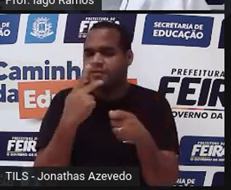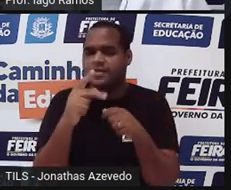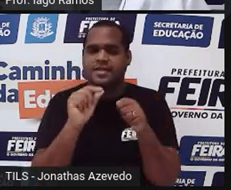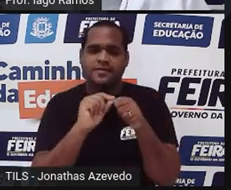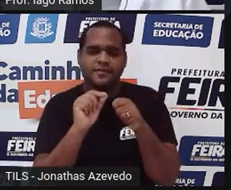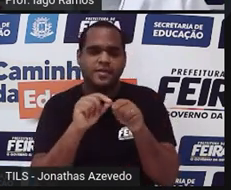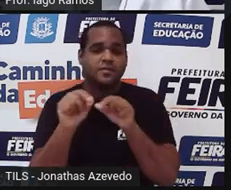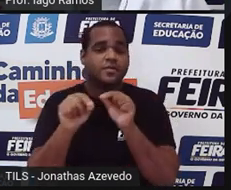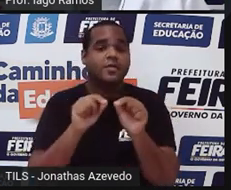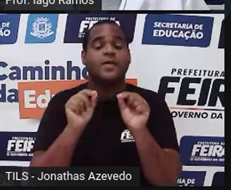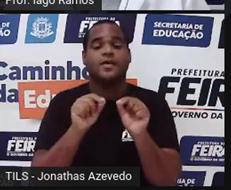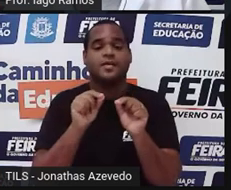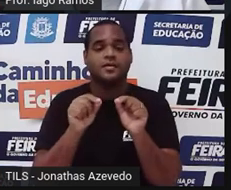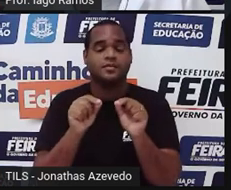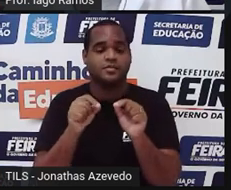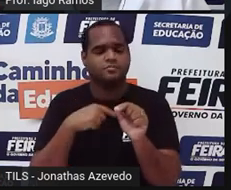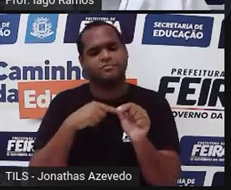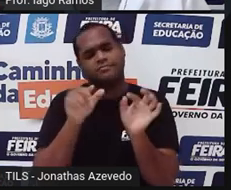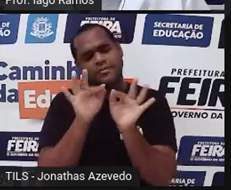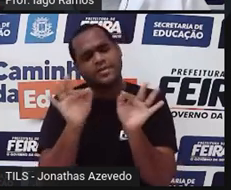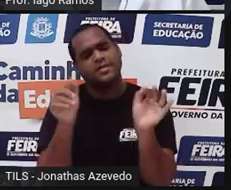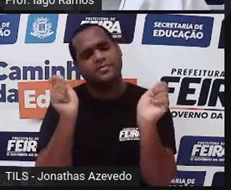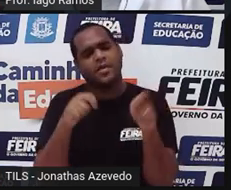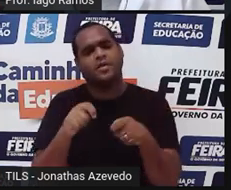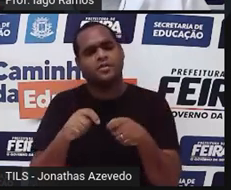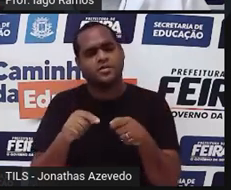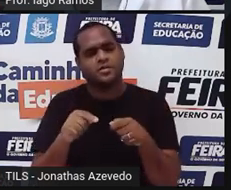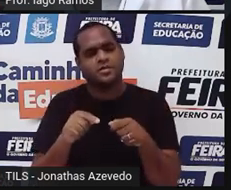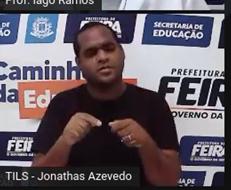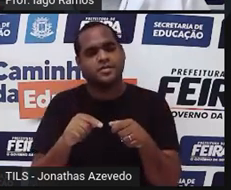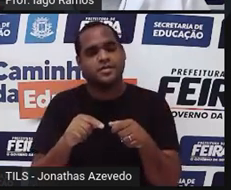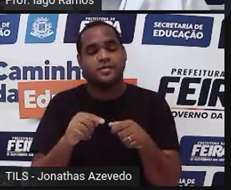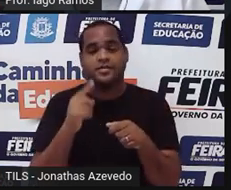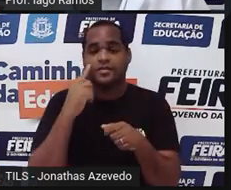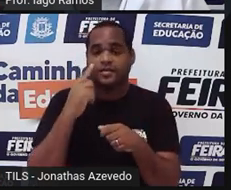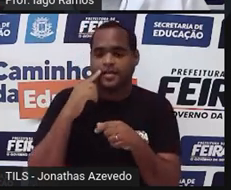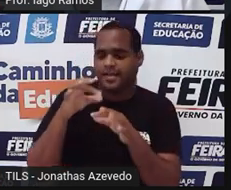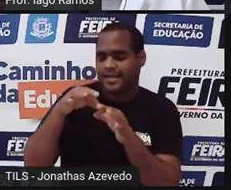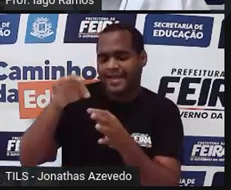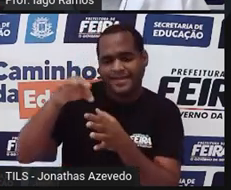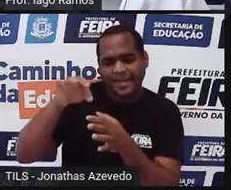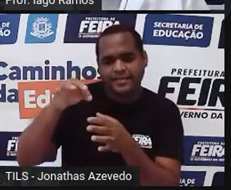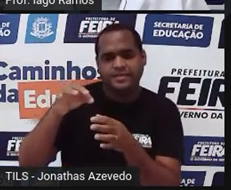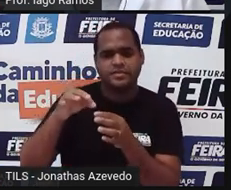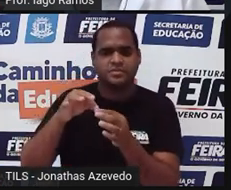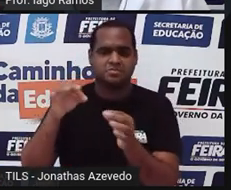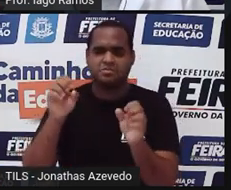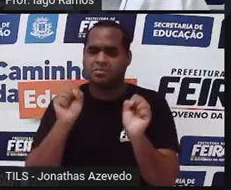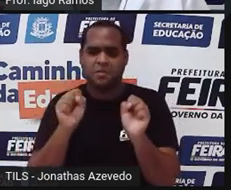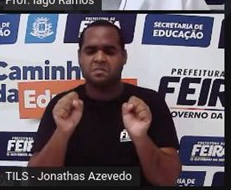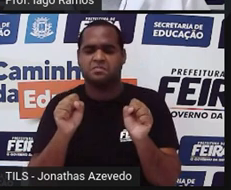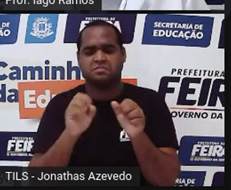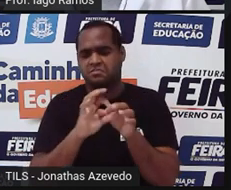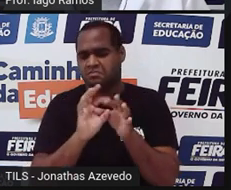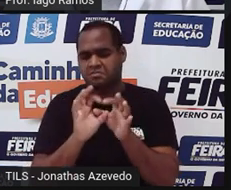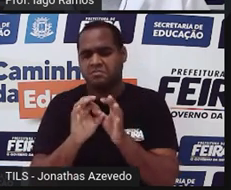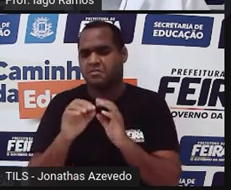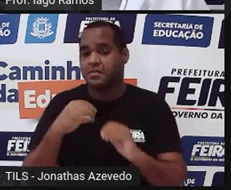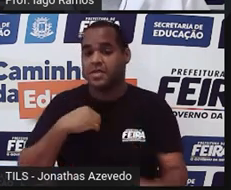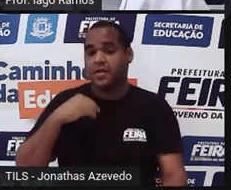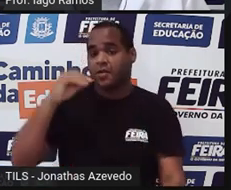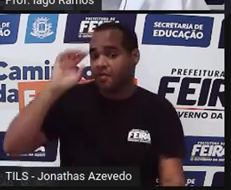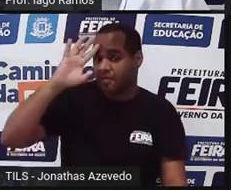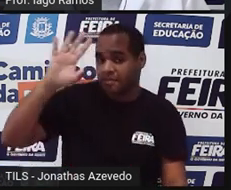simples tachinhas, talvez, ok? Então, imagine...